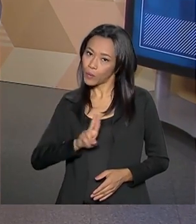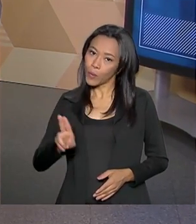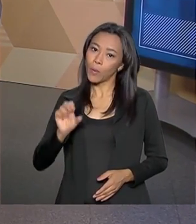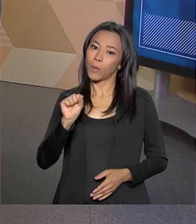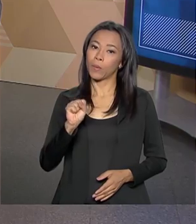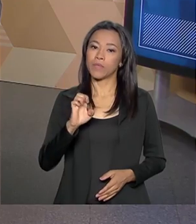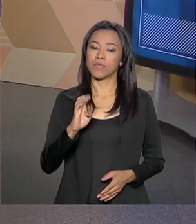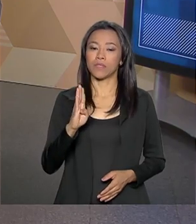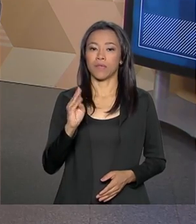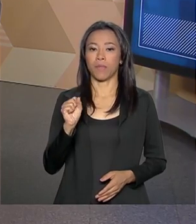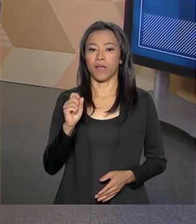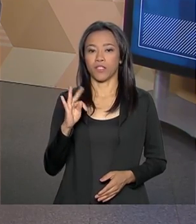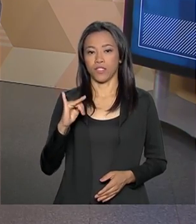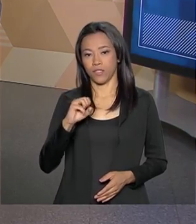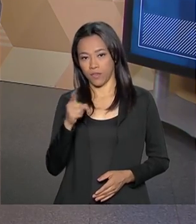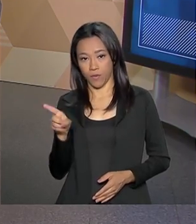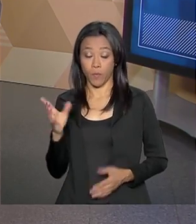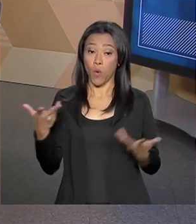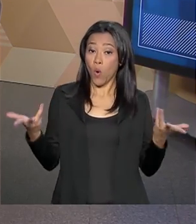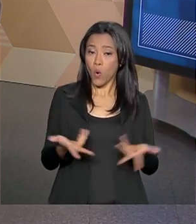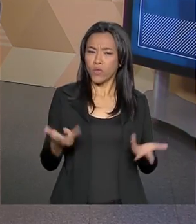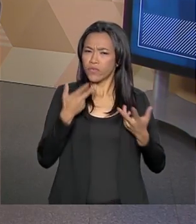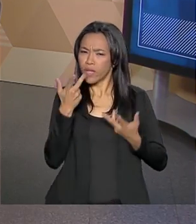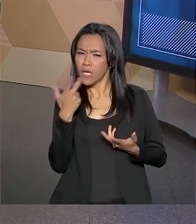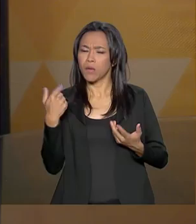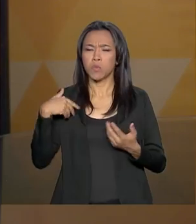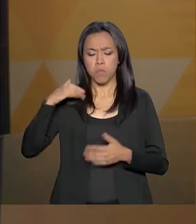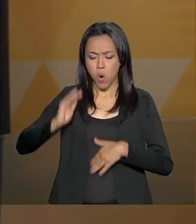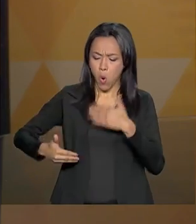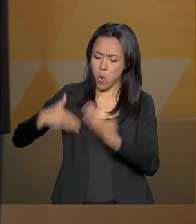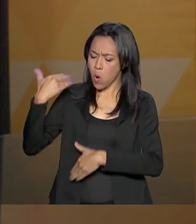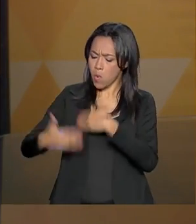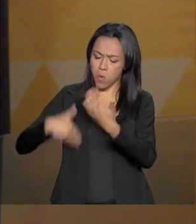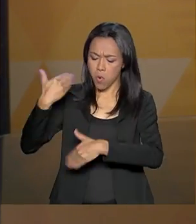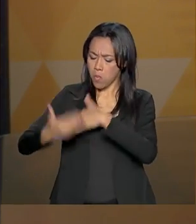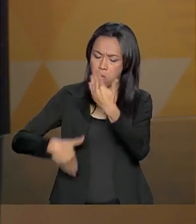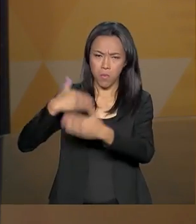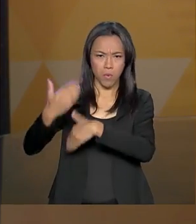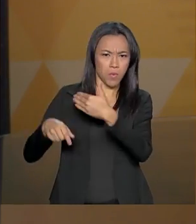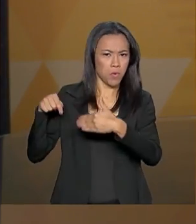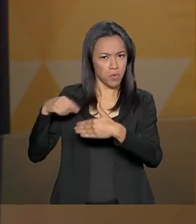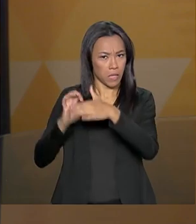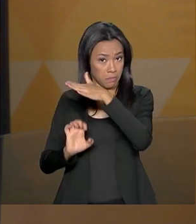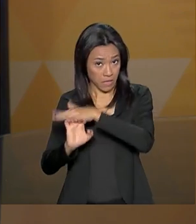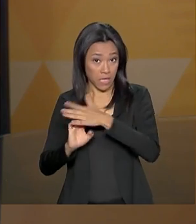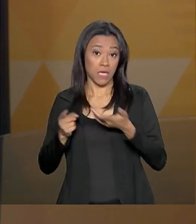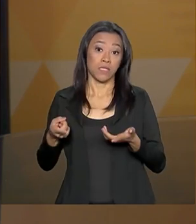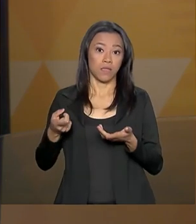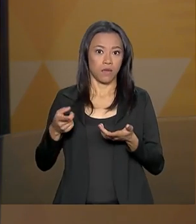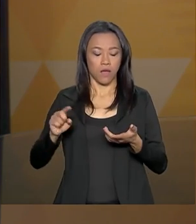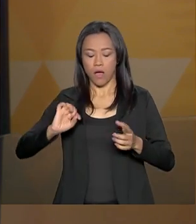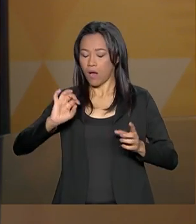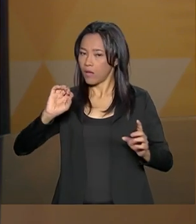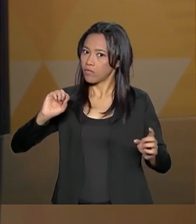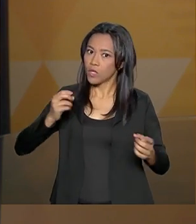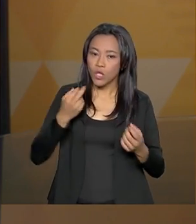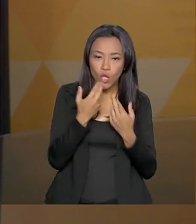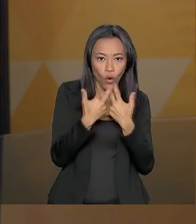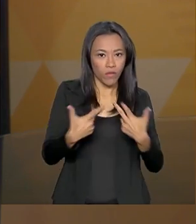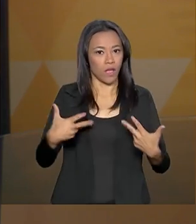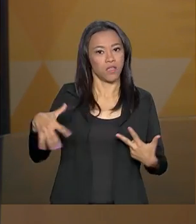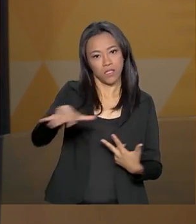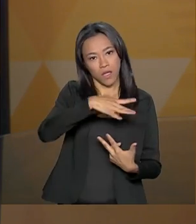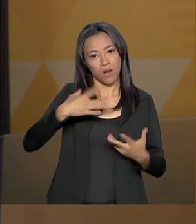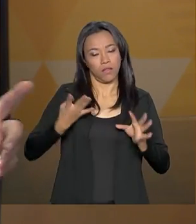bastante sobre produtividade da Embrapa, essa revolução tecnológica que ela propiciou no setor agrícola brasileiro. E